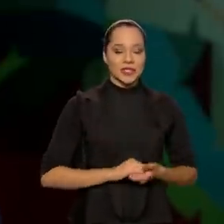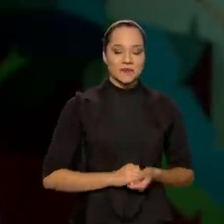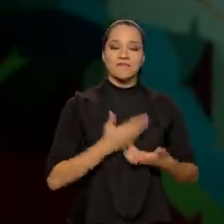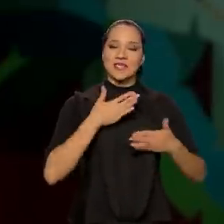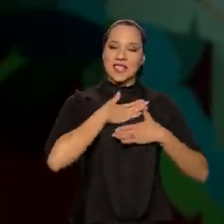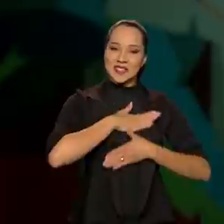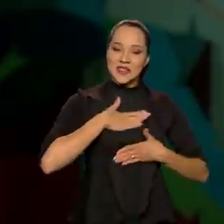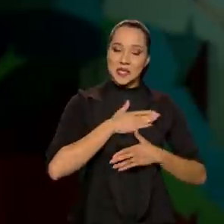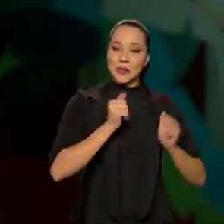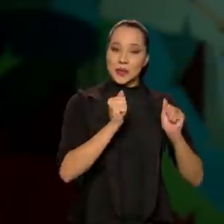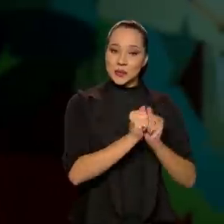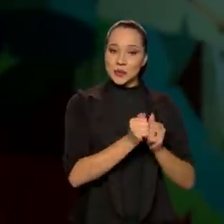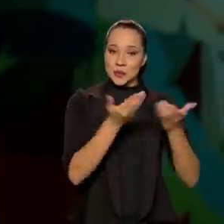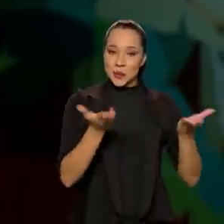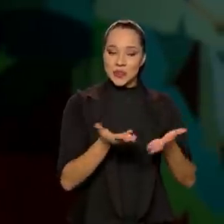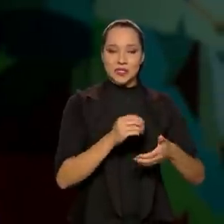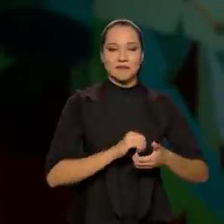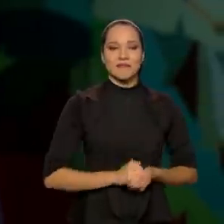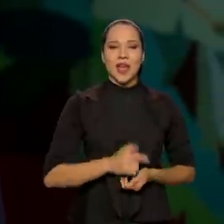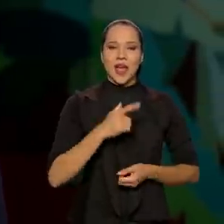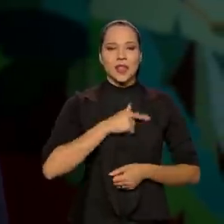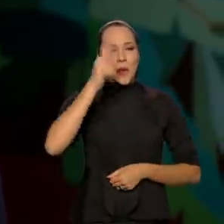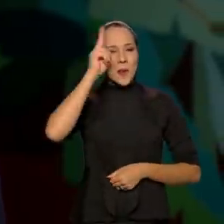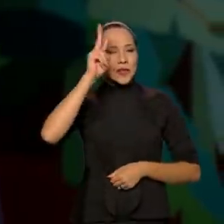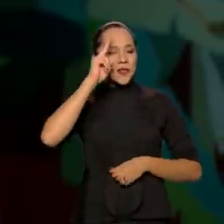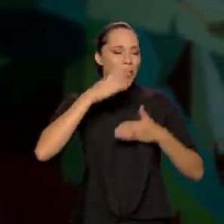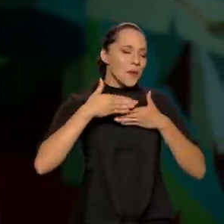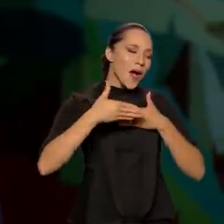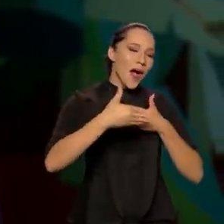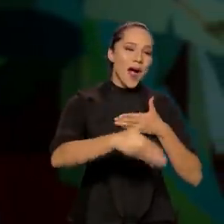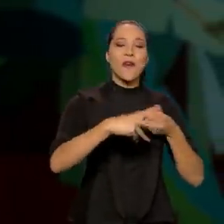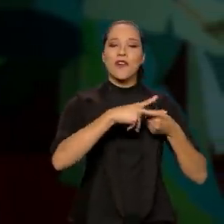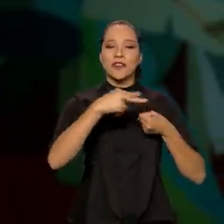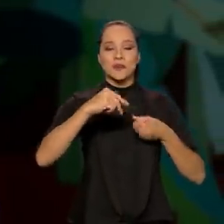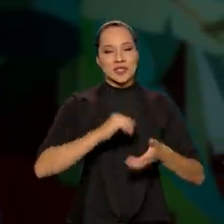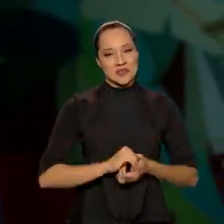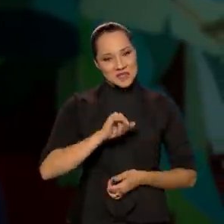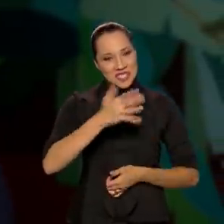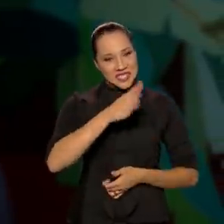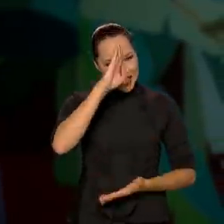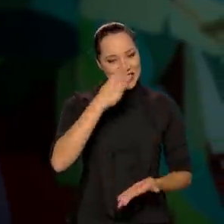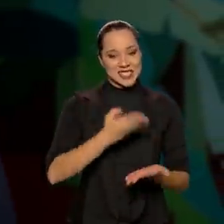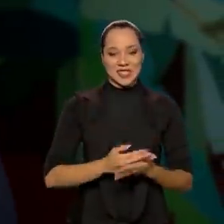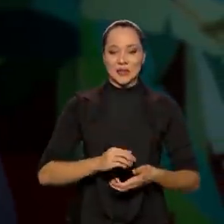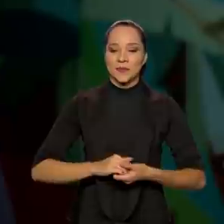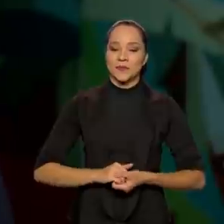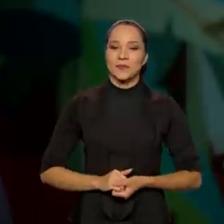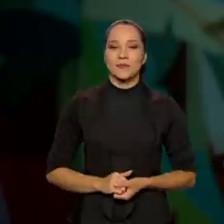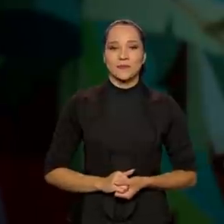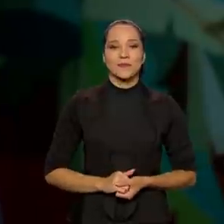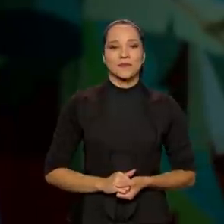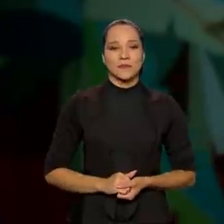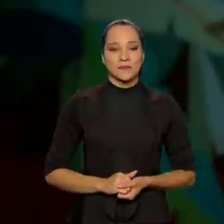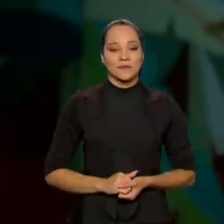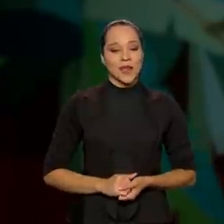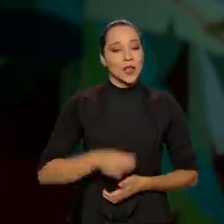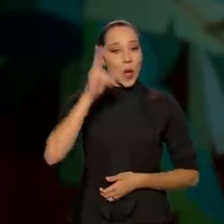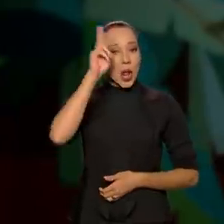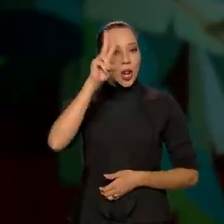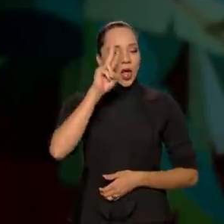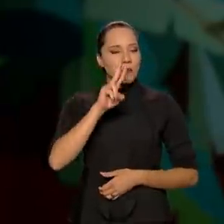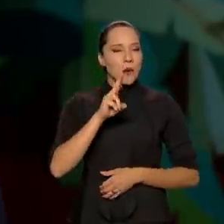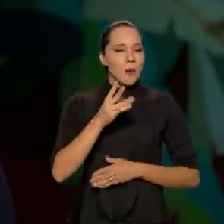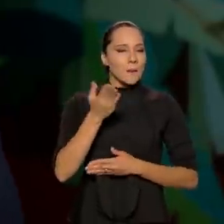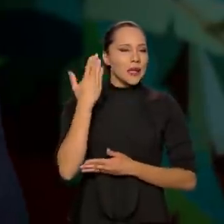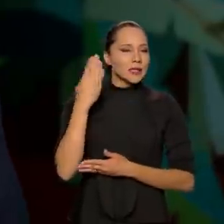satisfação estar aqui. Eu tenho uma longa história com a Voz do Brasil, acredite se quiser. Eu lembro no final